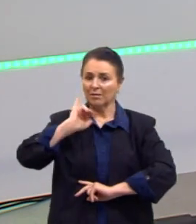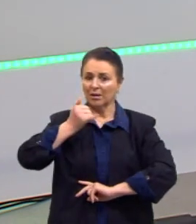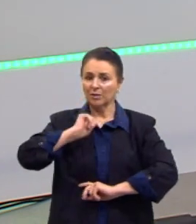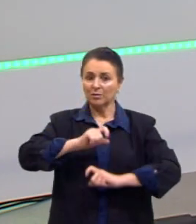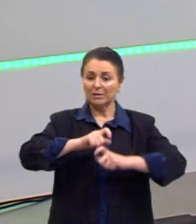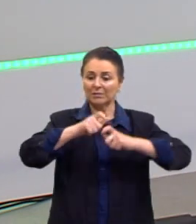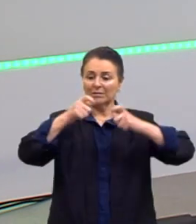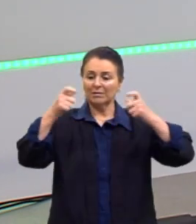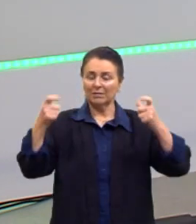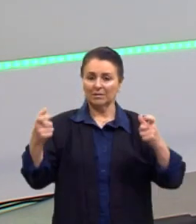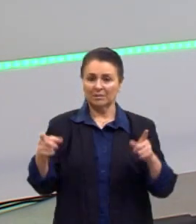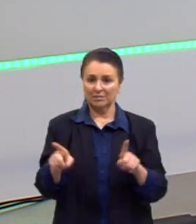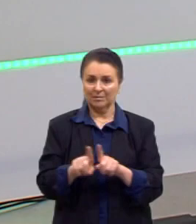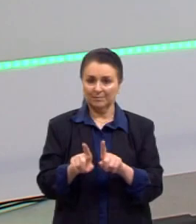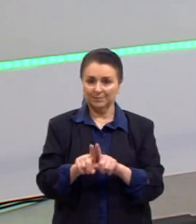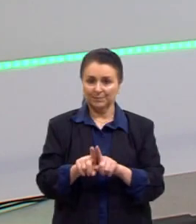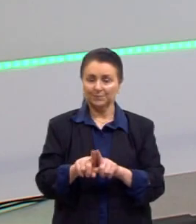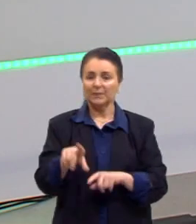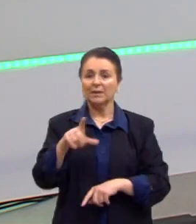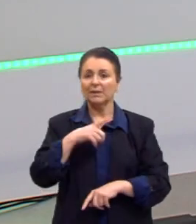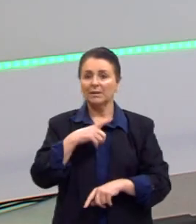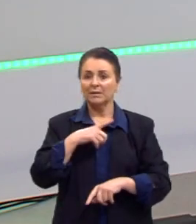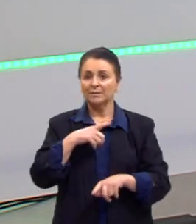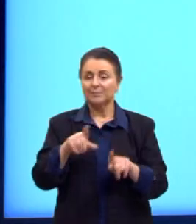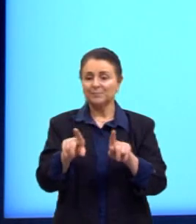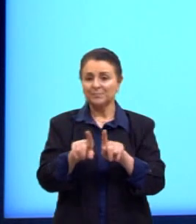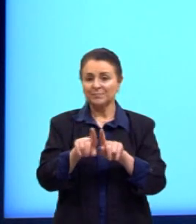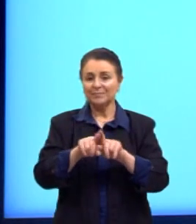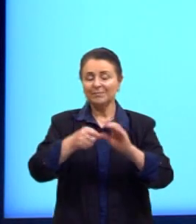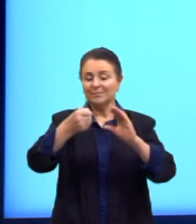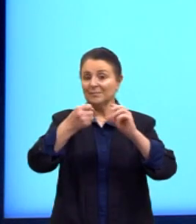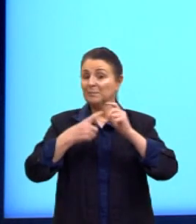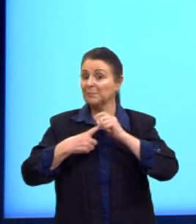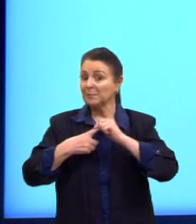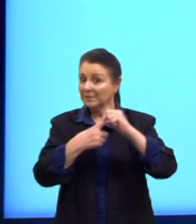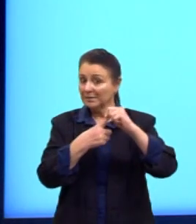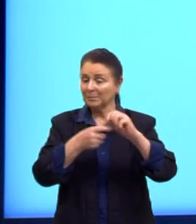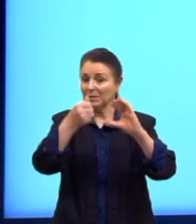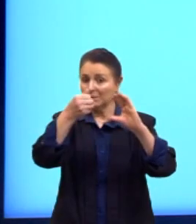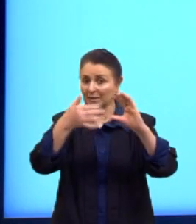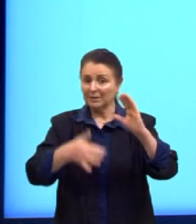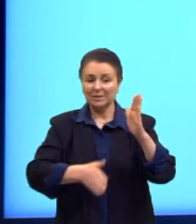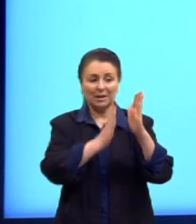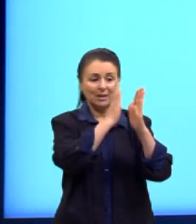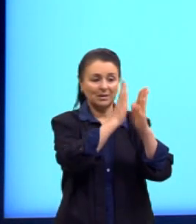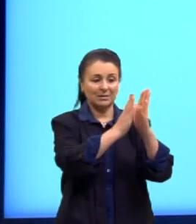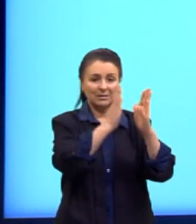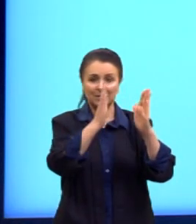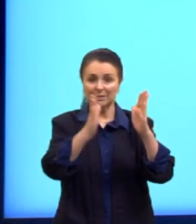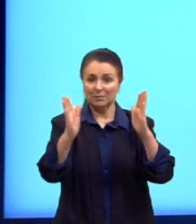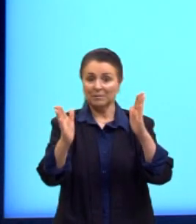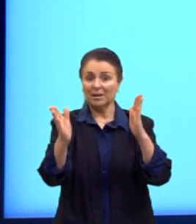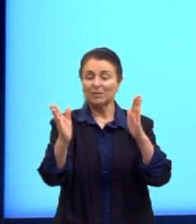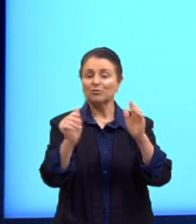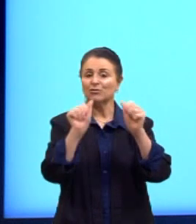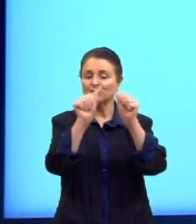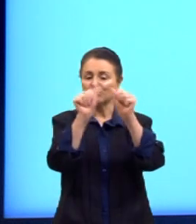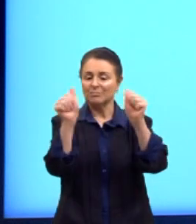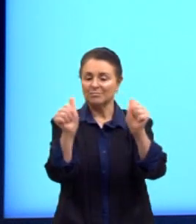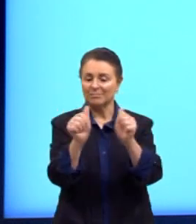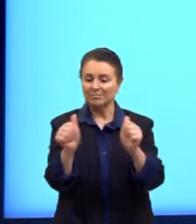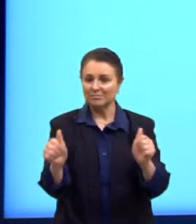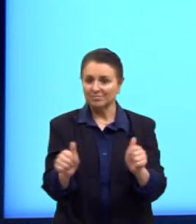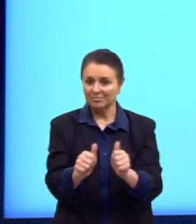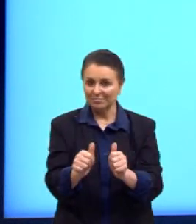longas. E a gente tem como principal característica a sequência de imagens que vão montar